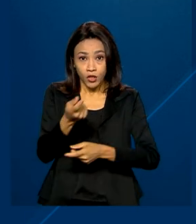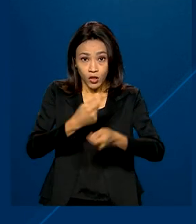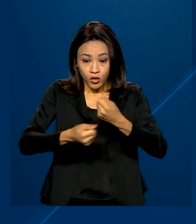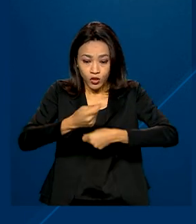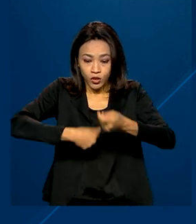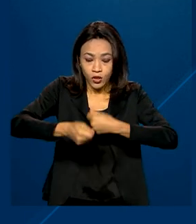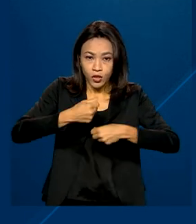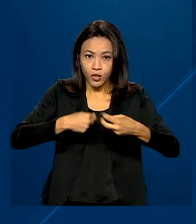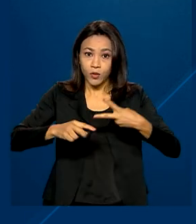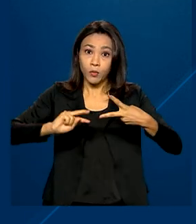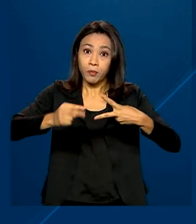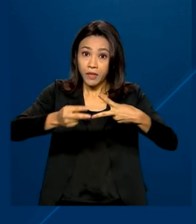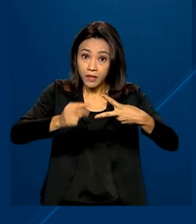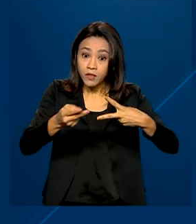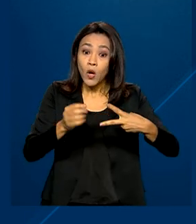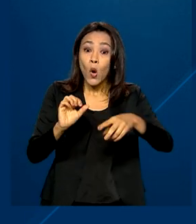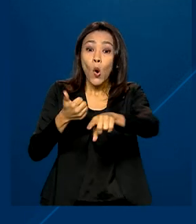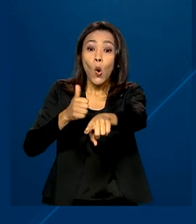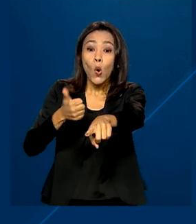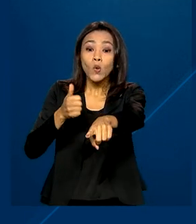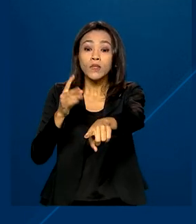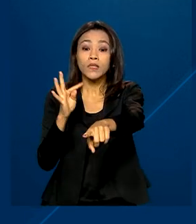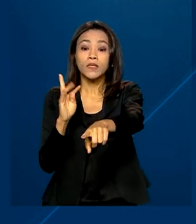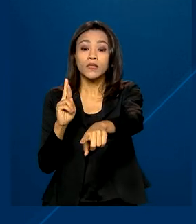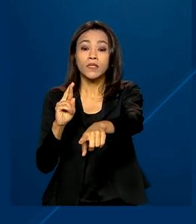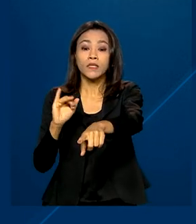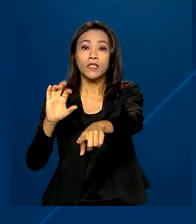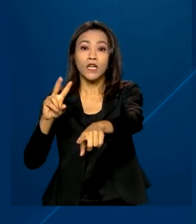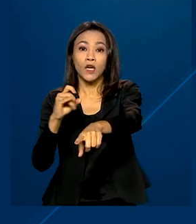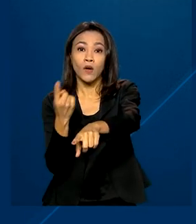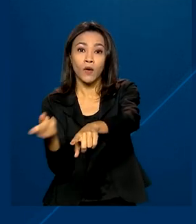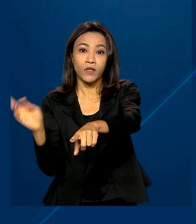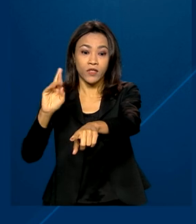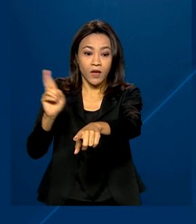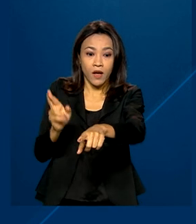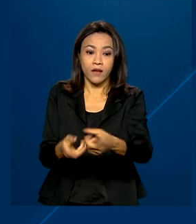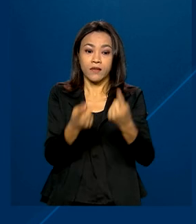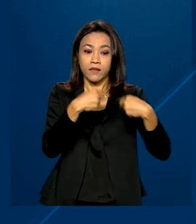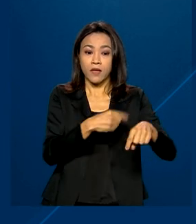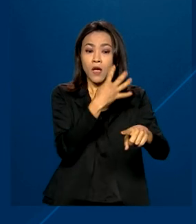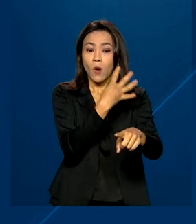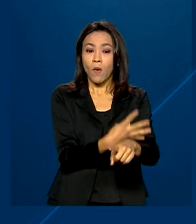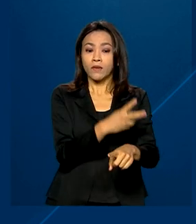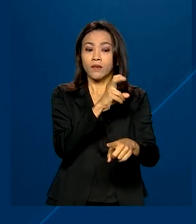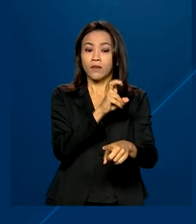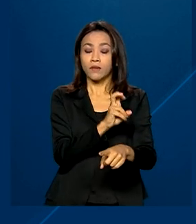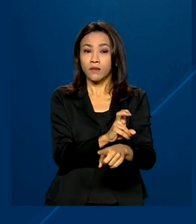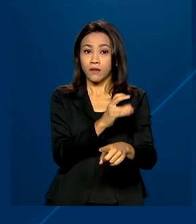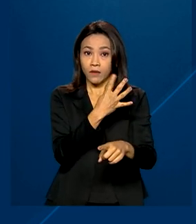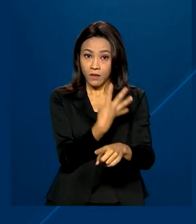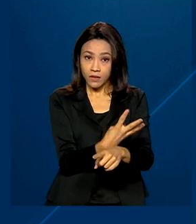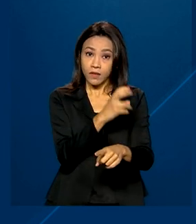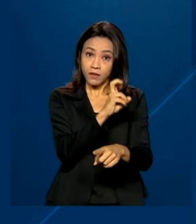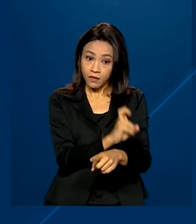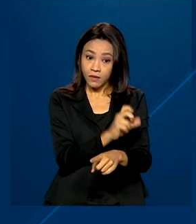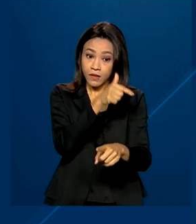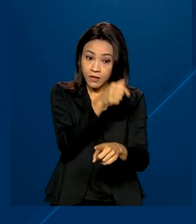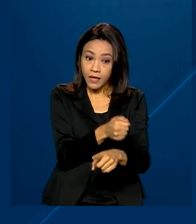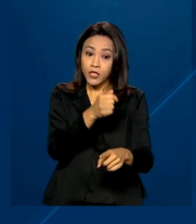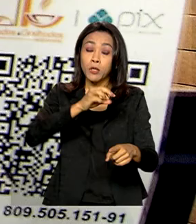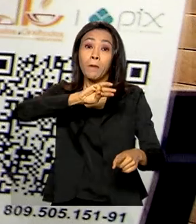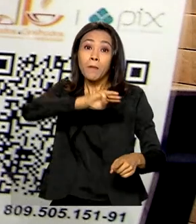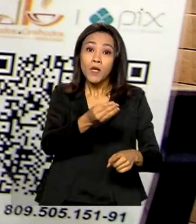11 trilhões de reais. São mais de 457 milhões de chaves, mais que o dobro da população